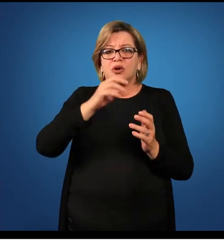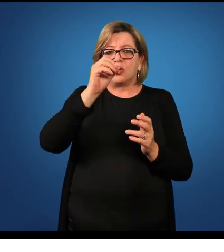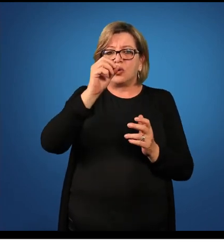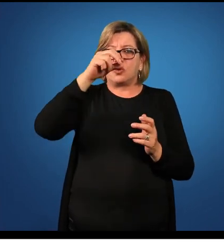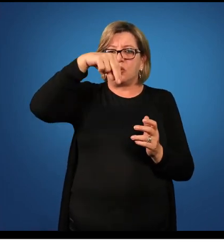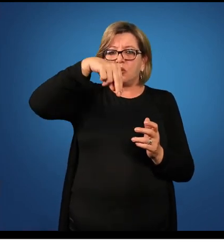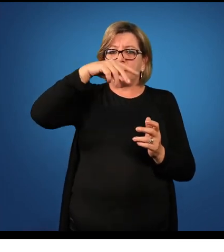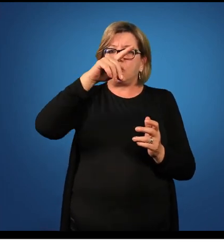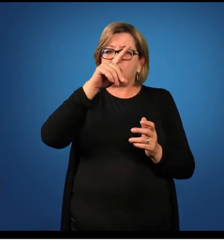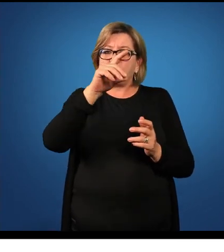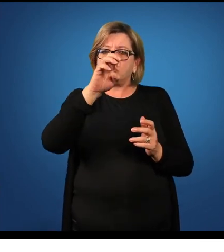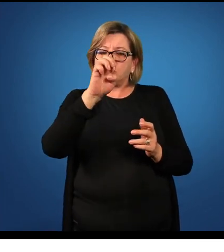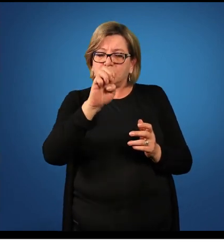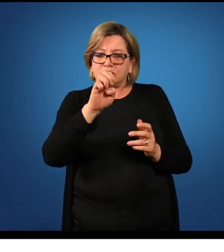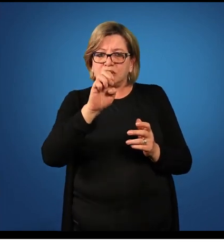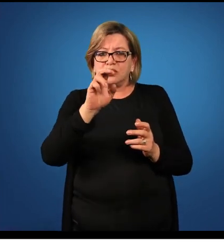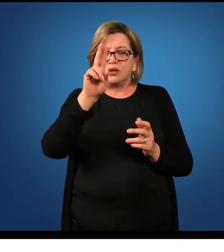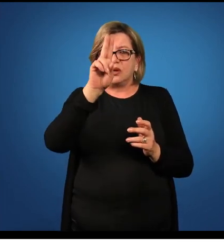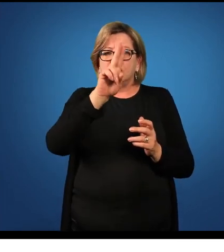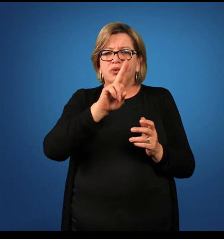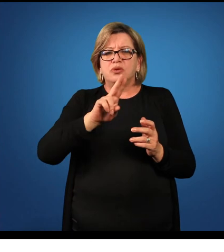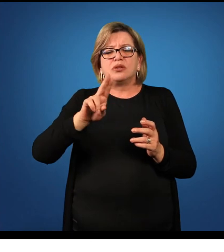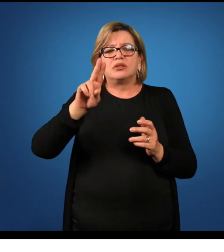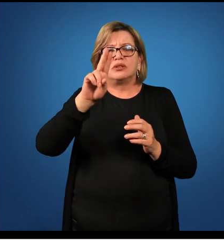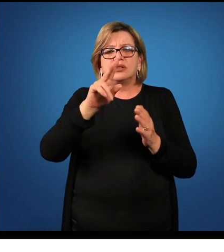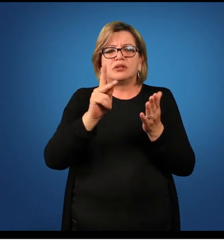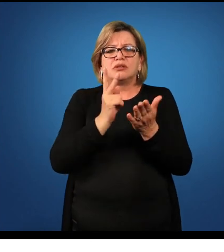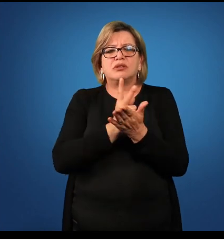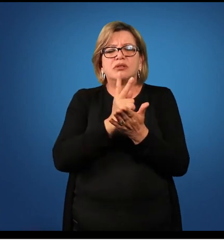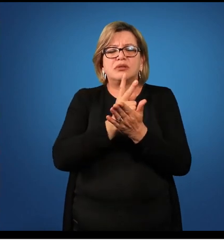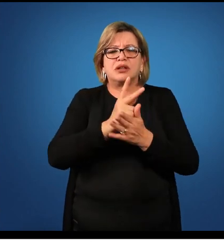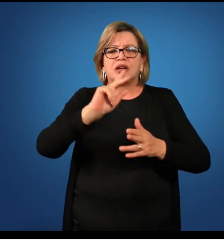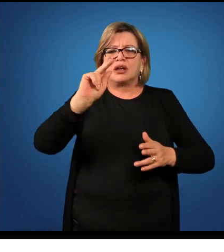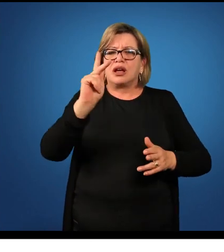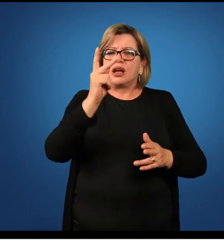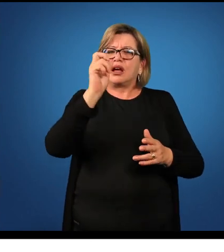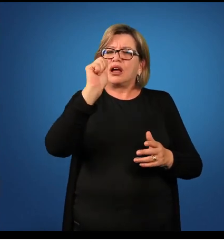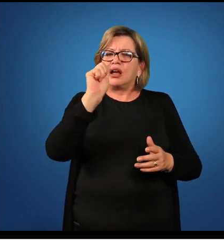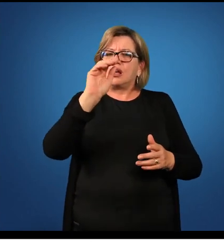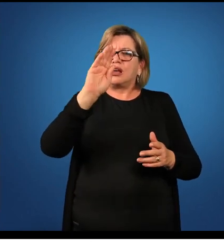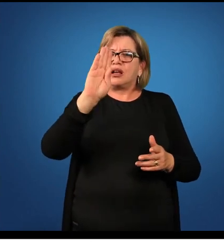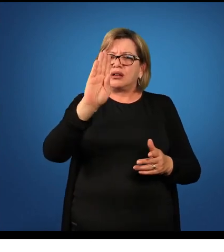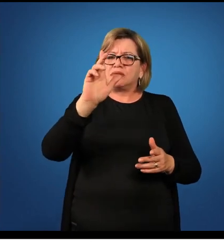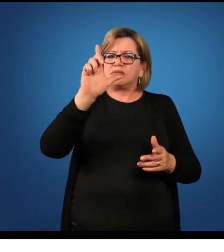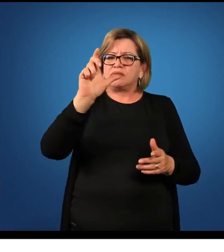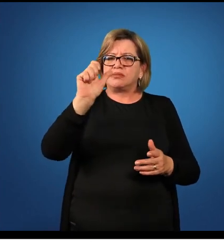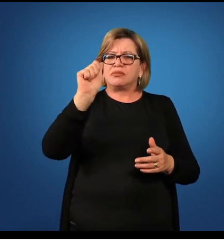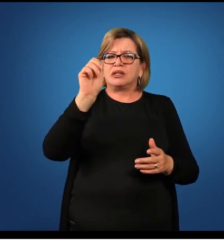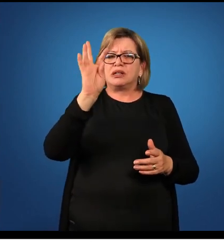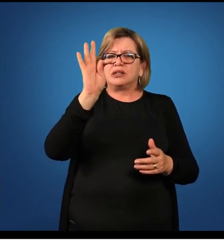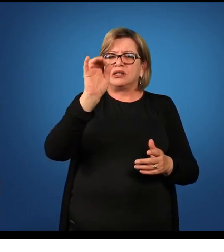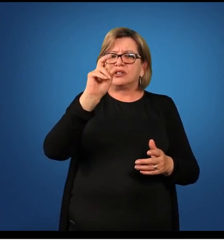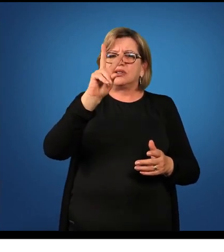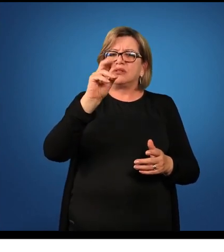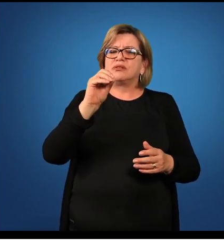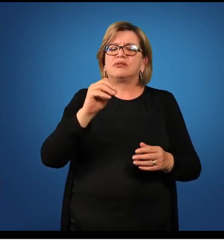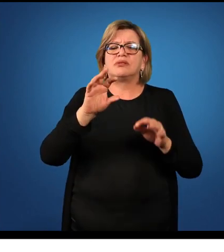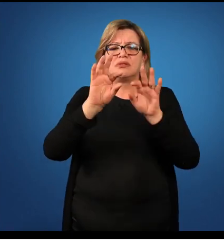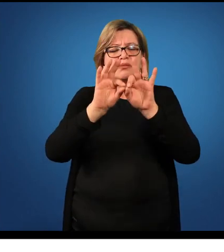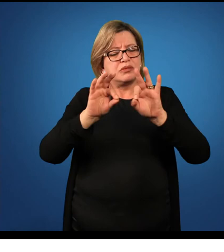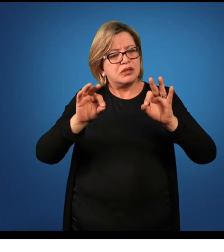traduz-se com o caso ablativo simples antecedido pela